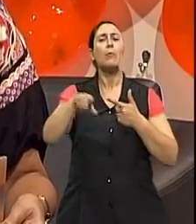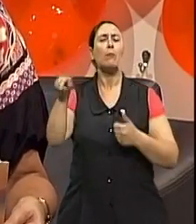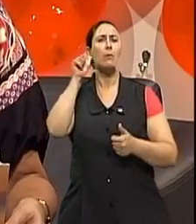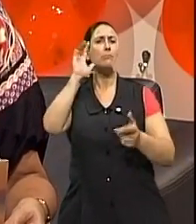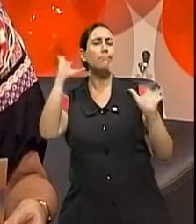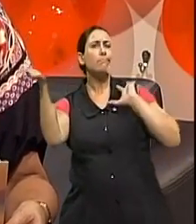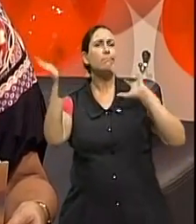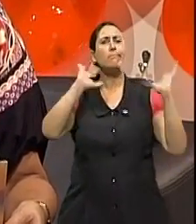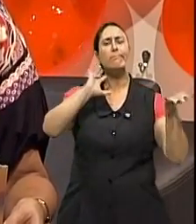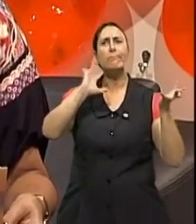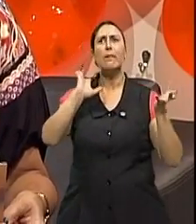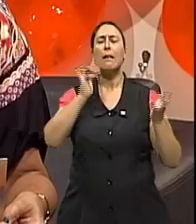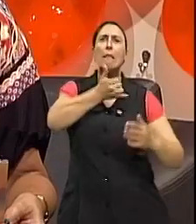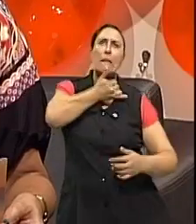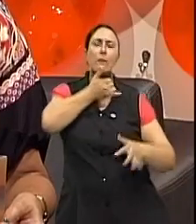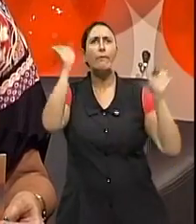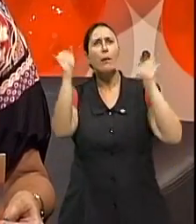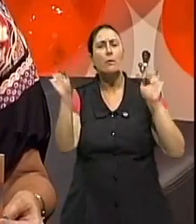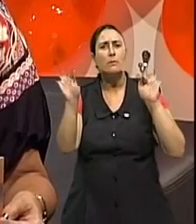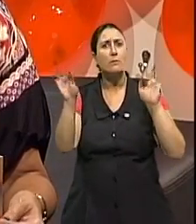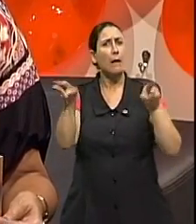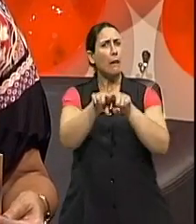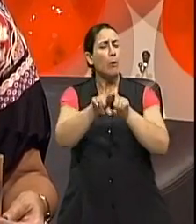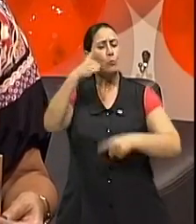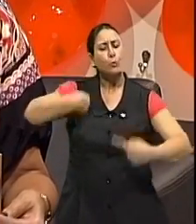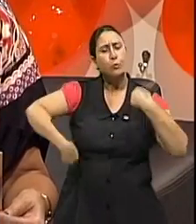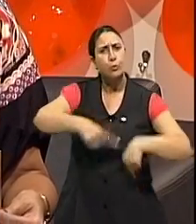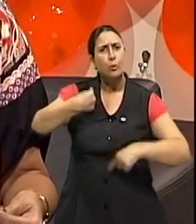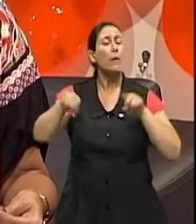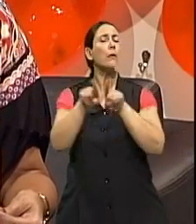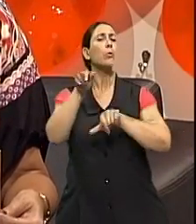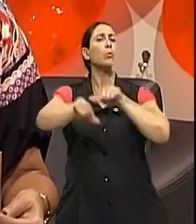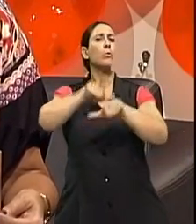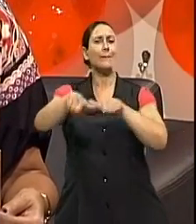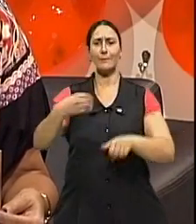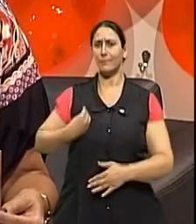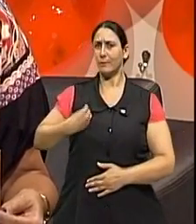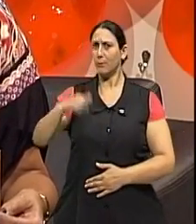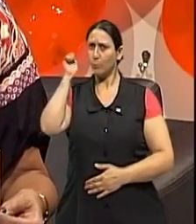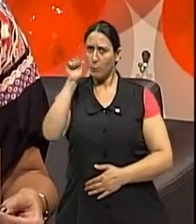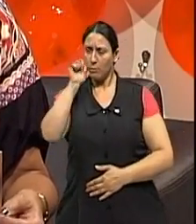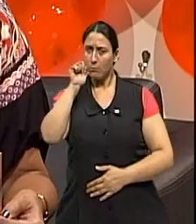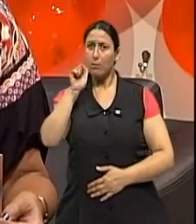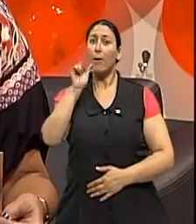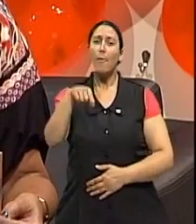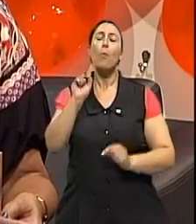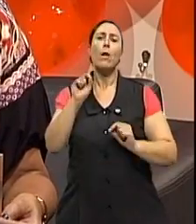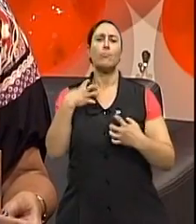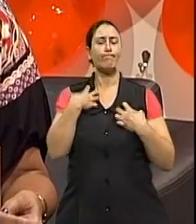a influência dos hormônios, a mudança na vida das mulheres em decorrência de vários sintomas como